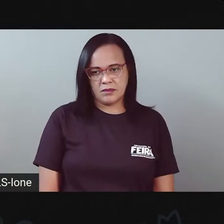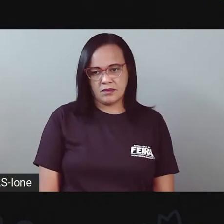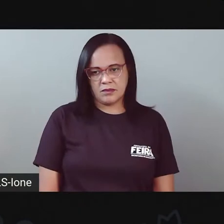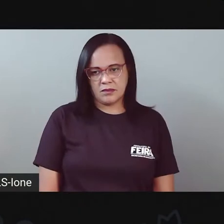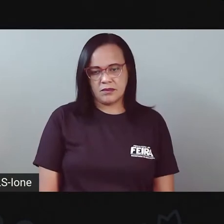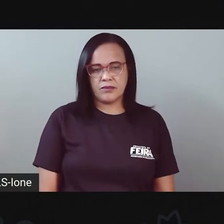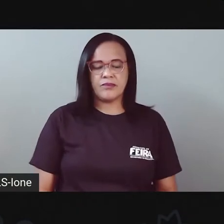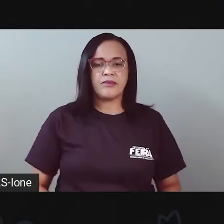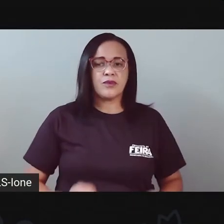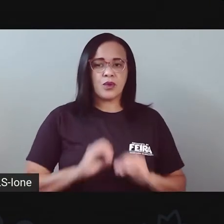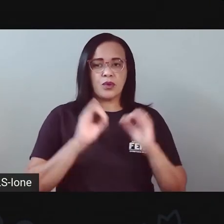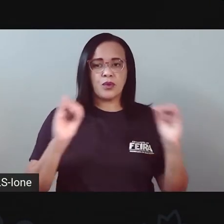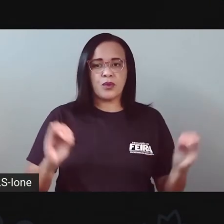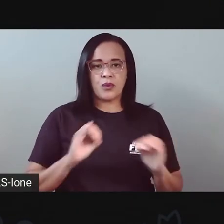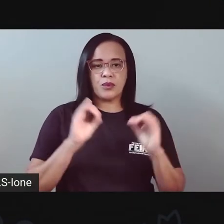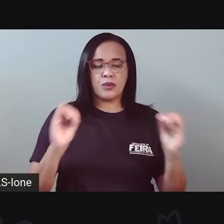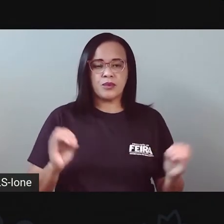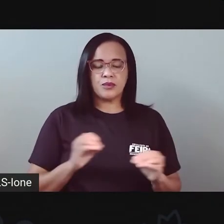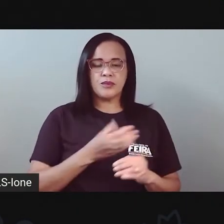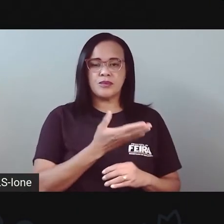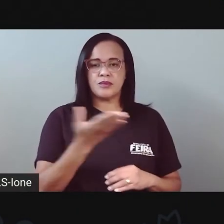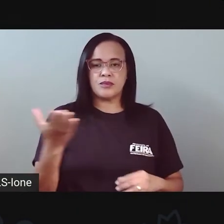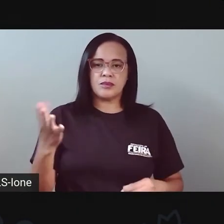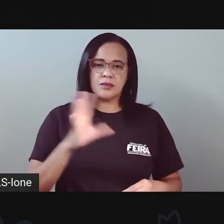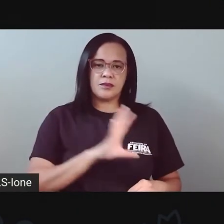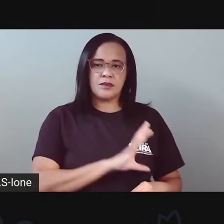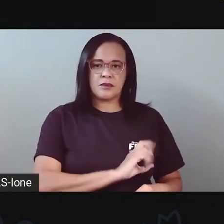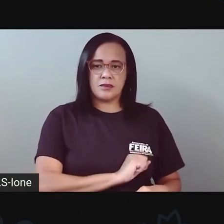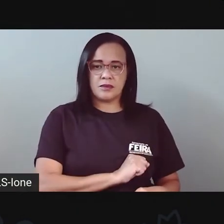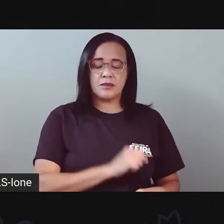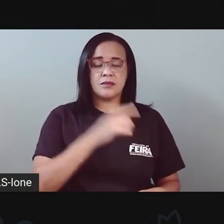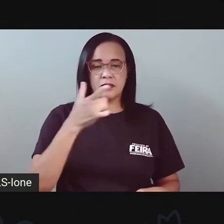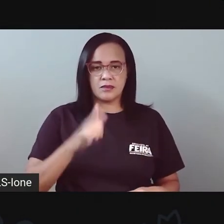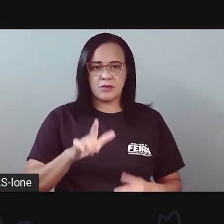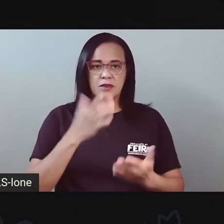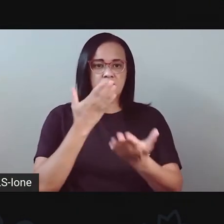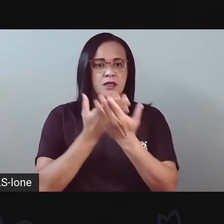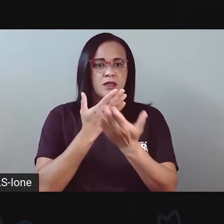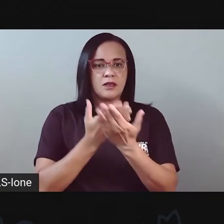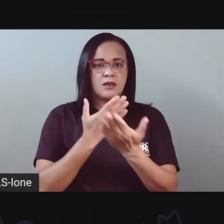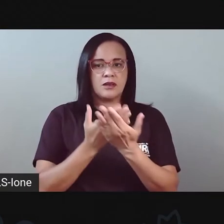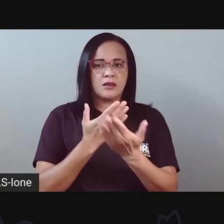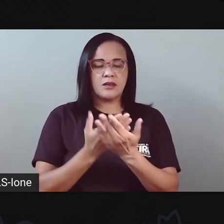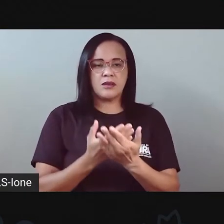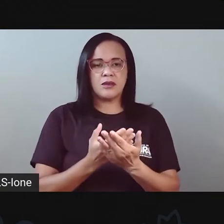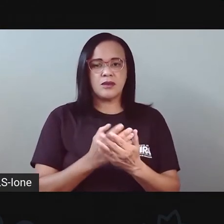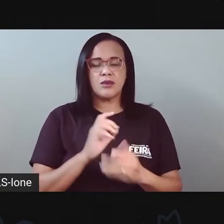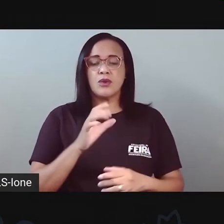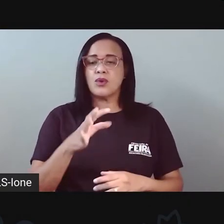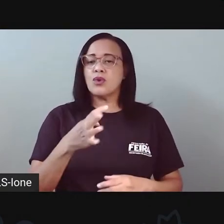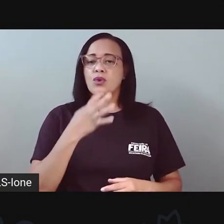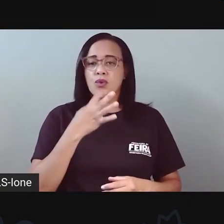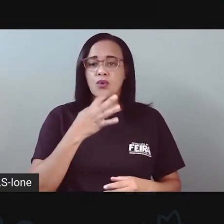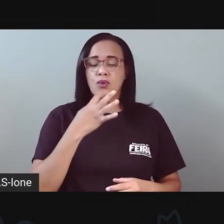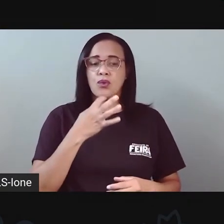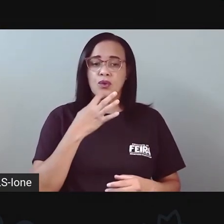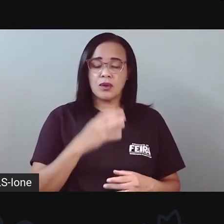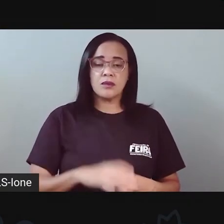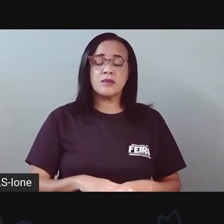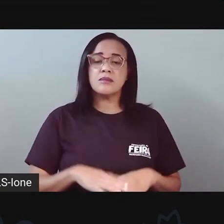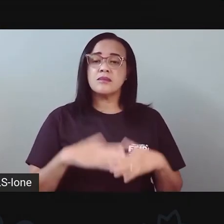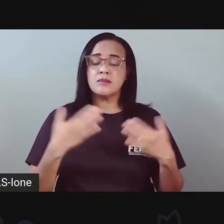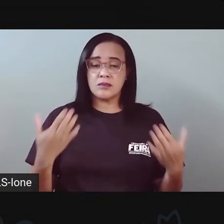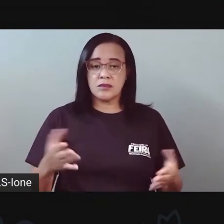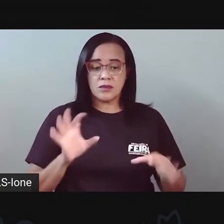Olá, meus amores! Mais um dia de aula, mais um dia de conhecimento. E aí, já